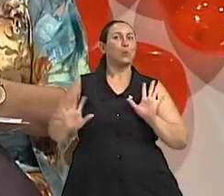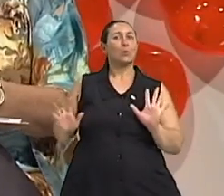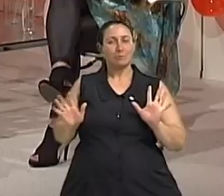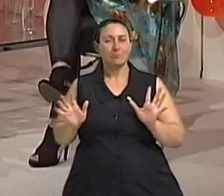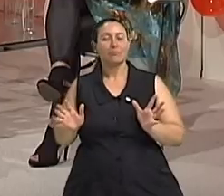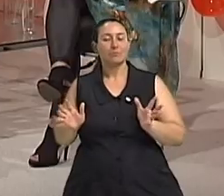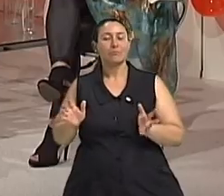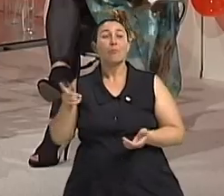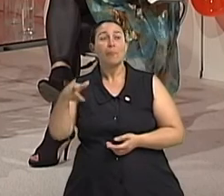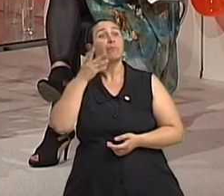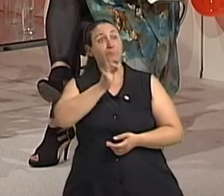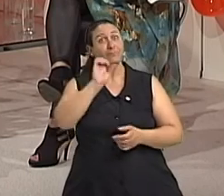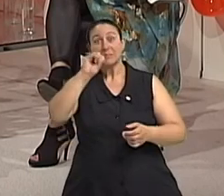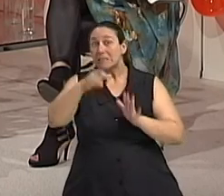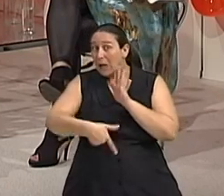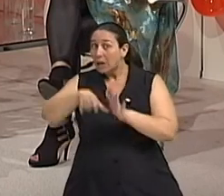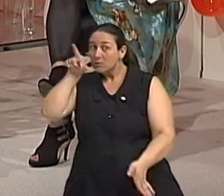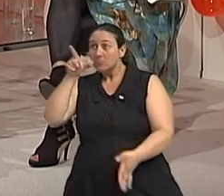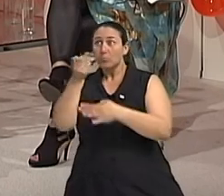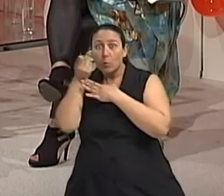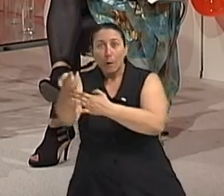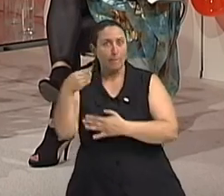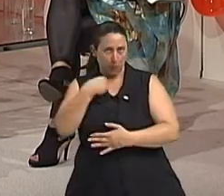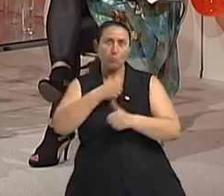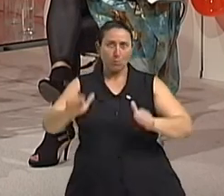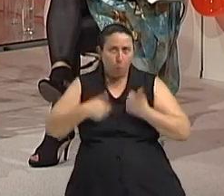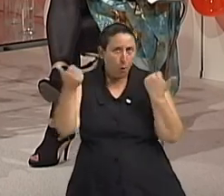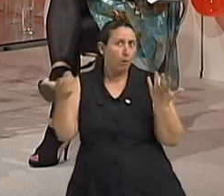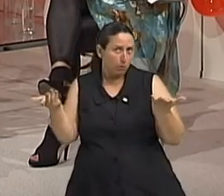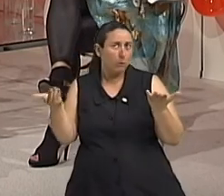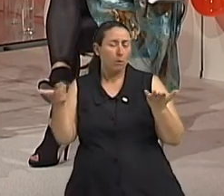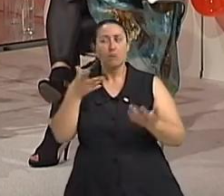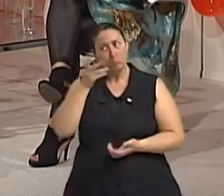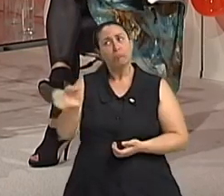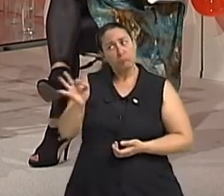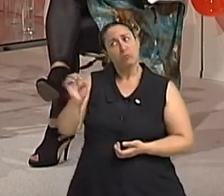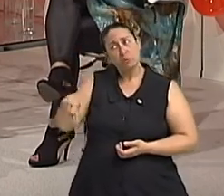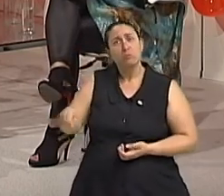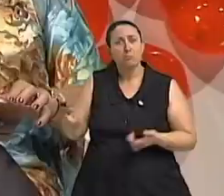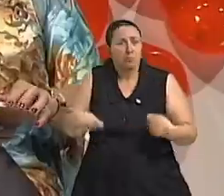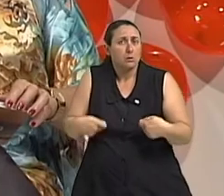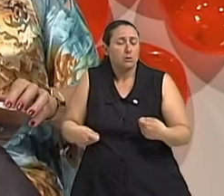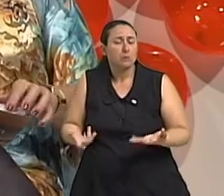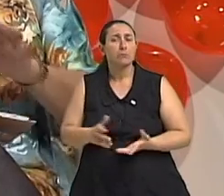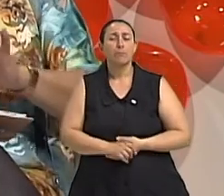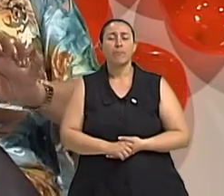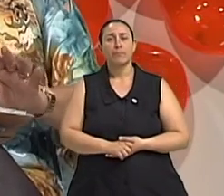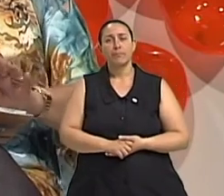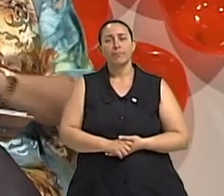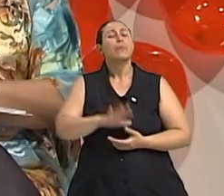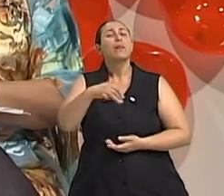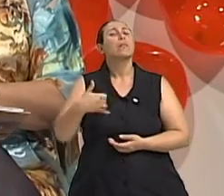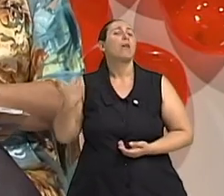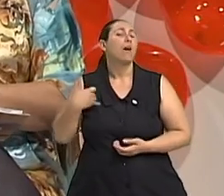o senhor concorda comigo, quanto antes buscar o tratamento, melhor. Sim. Ah, perfeito. Sim. Doutor, me diga o seguinte, a questão da